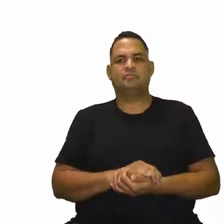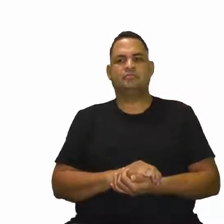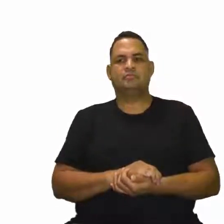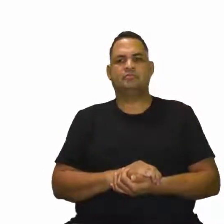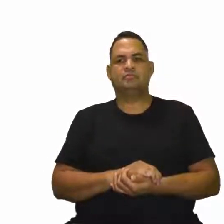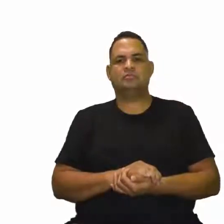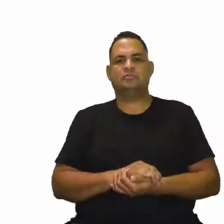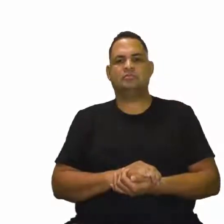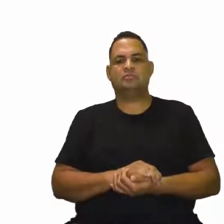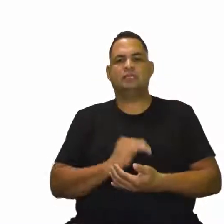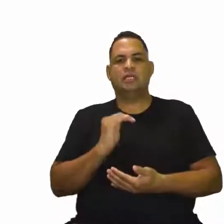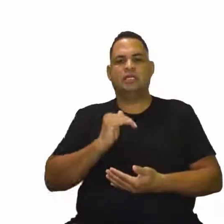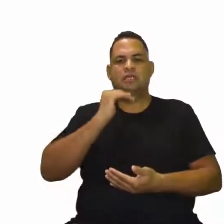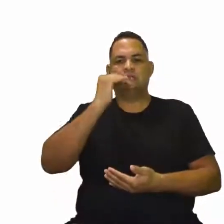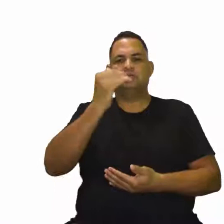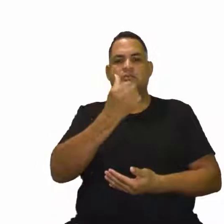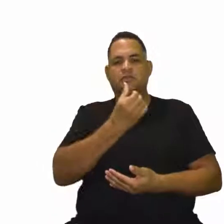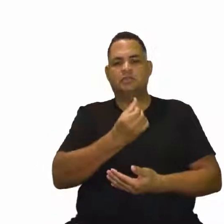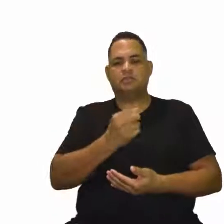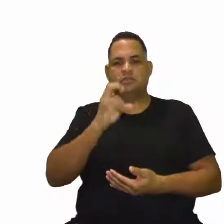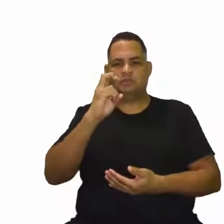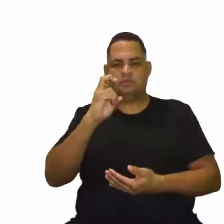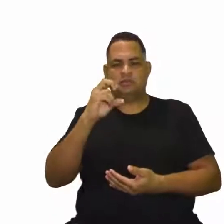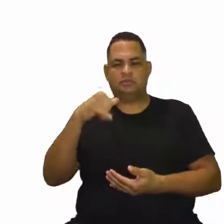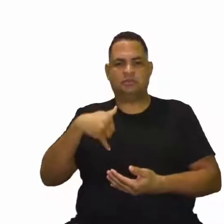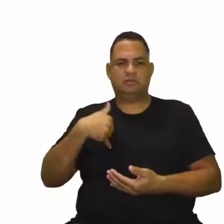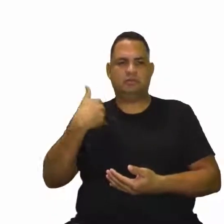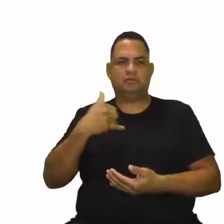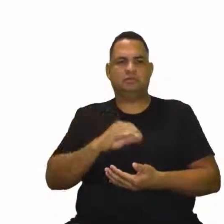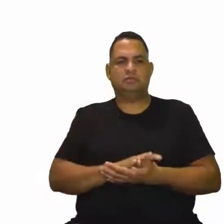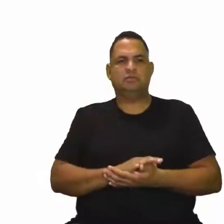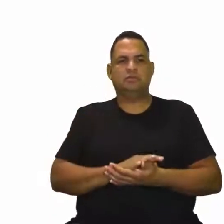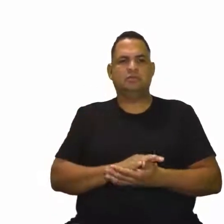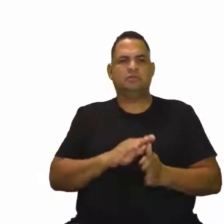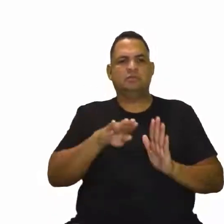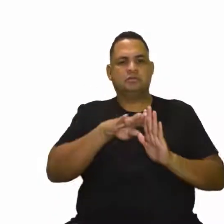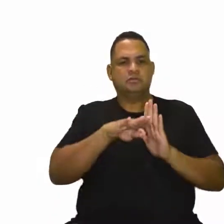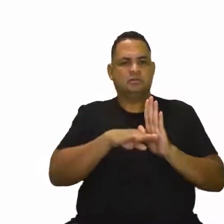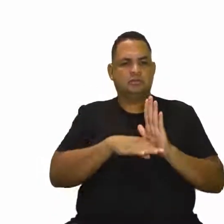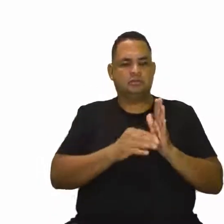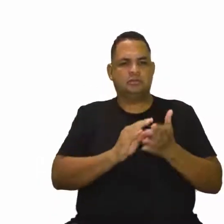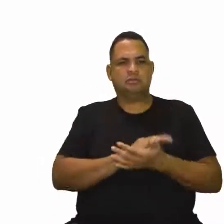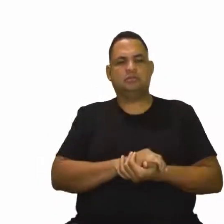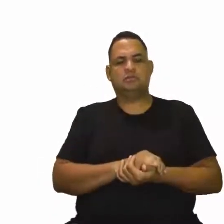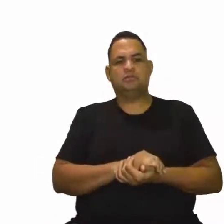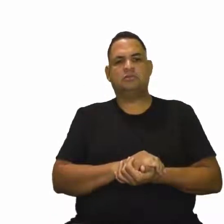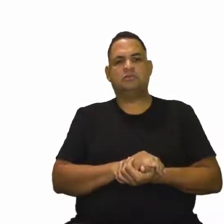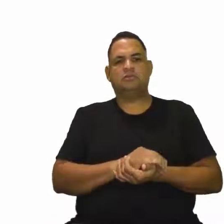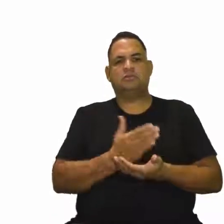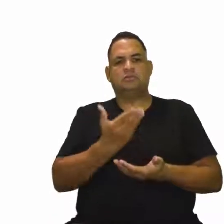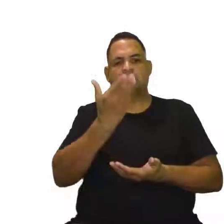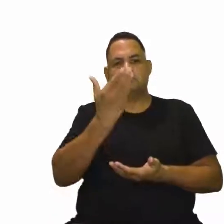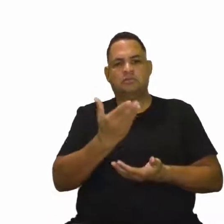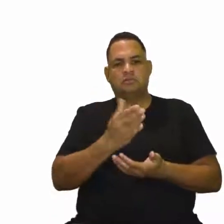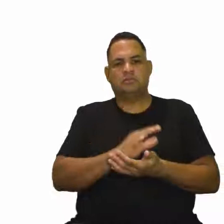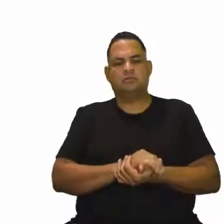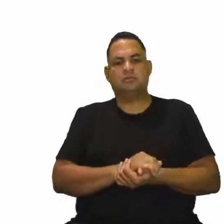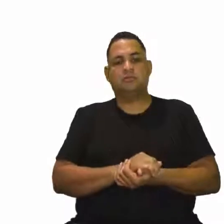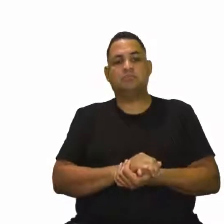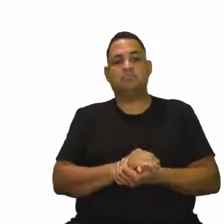Maiores de 65 anos, né? Vem a prescrição anterior que nós já mencionamos, né? Anteriormente.